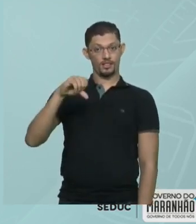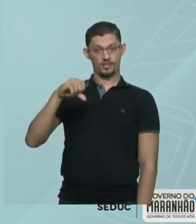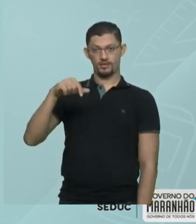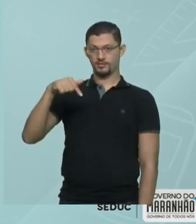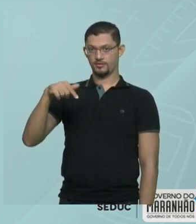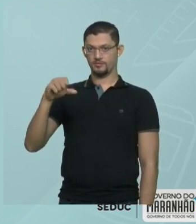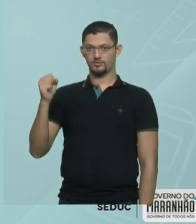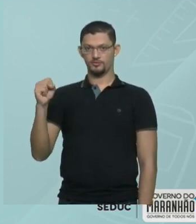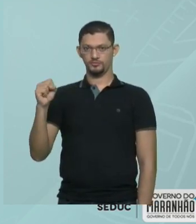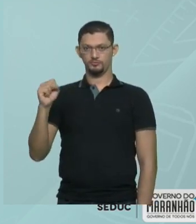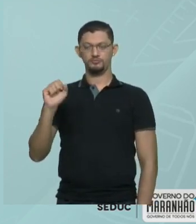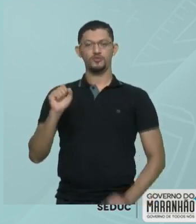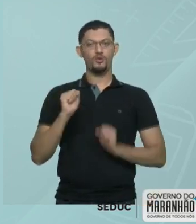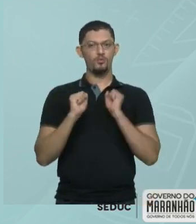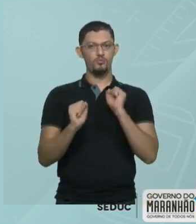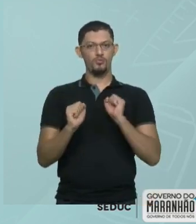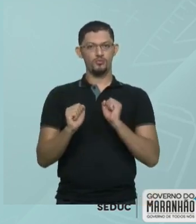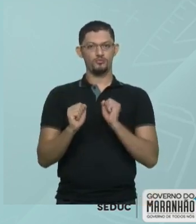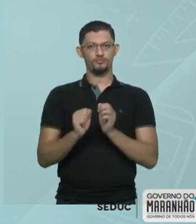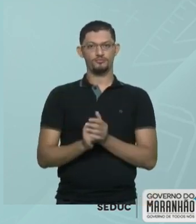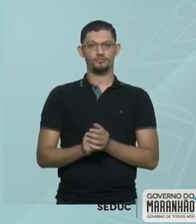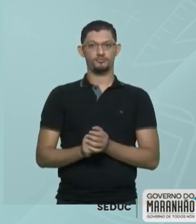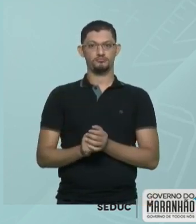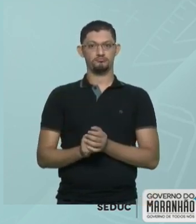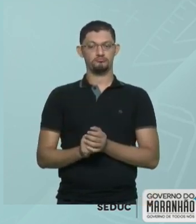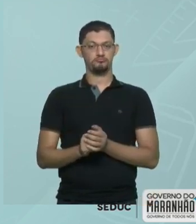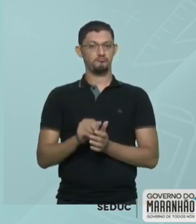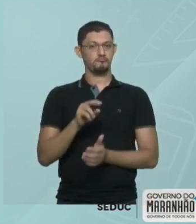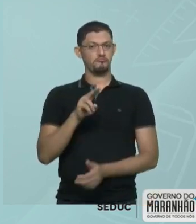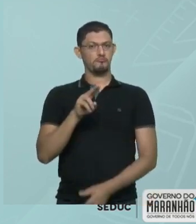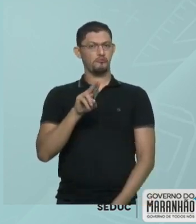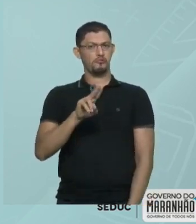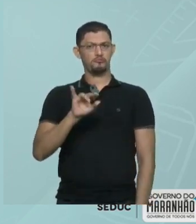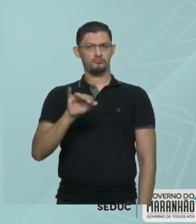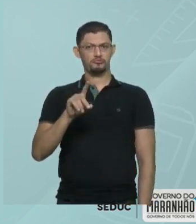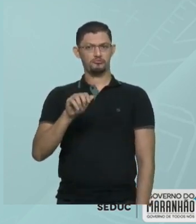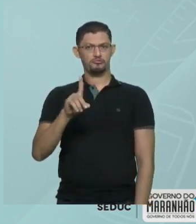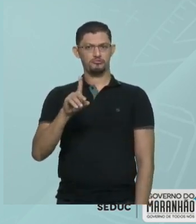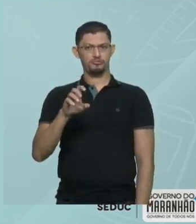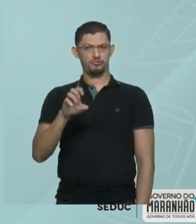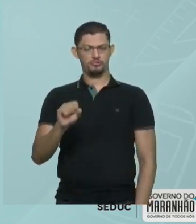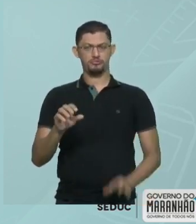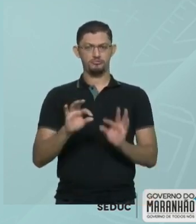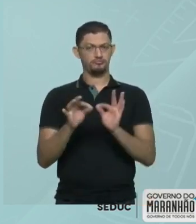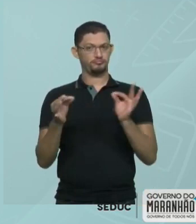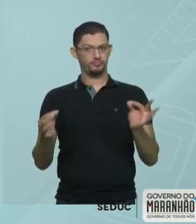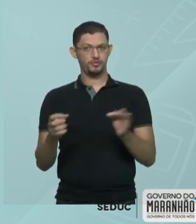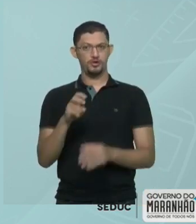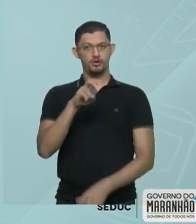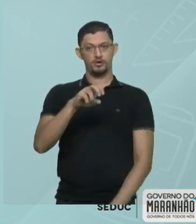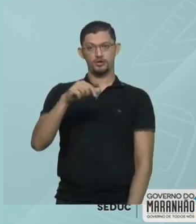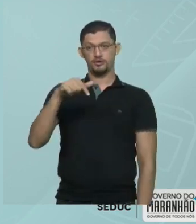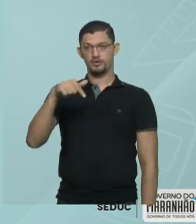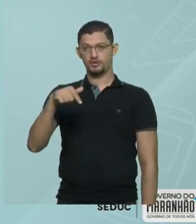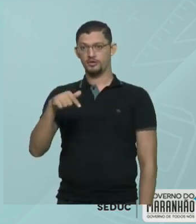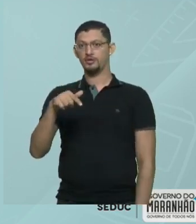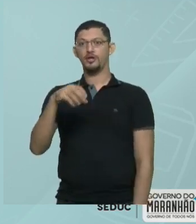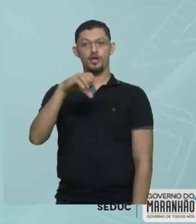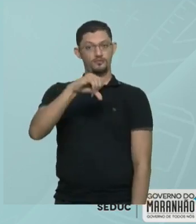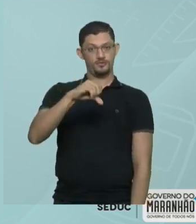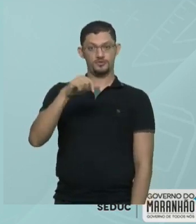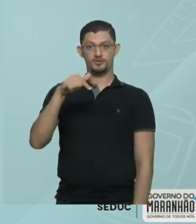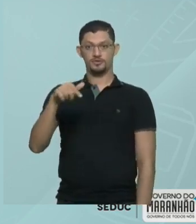978. Que eu poderia falar unidades simples ou simplesmente 578, como nós somos acostumados.